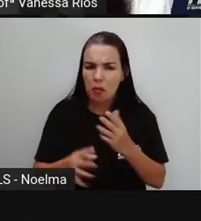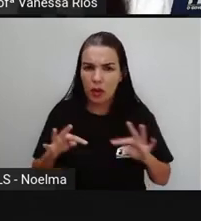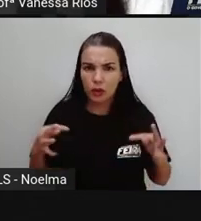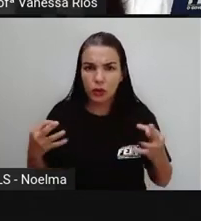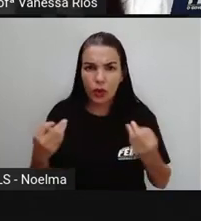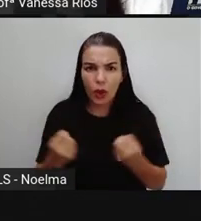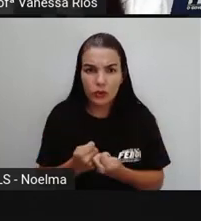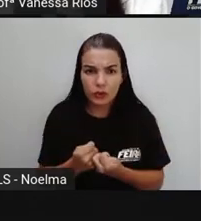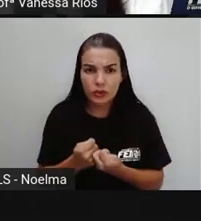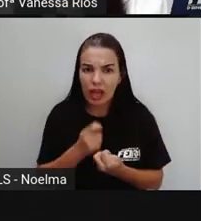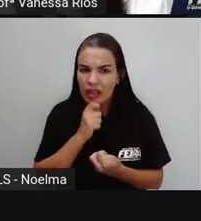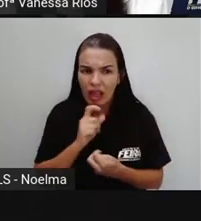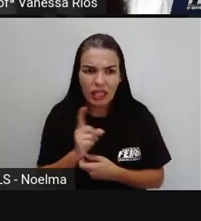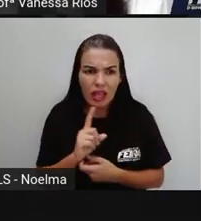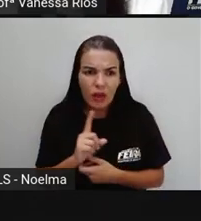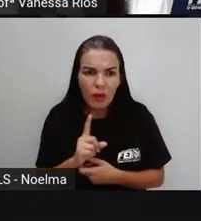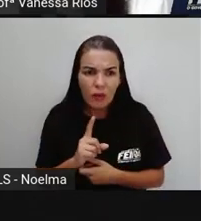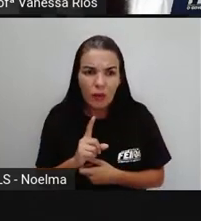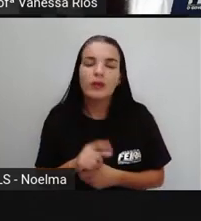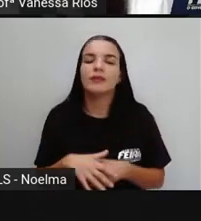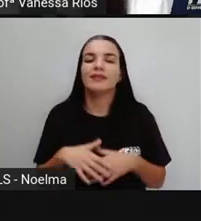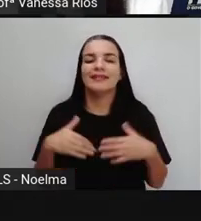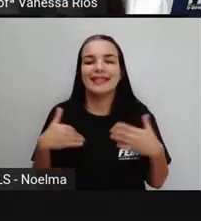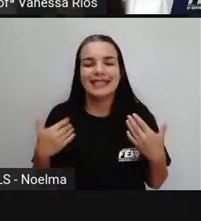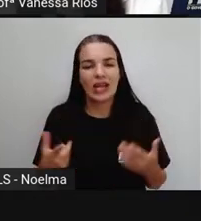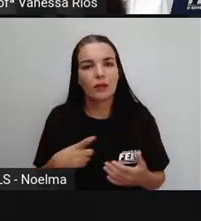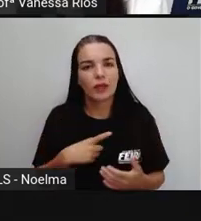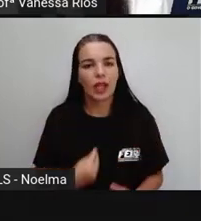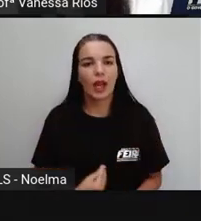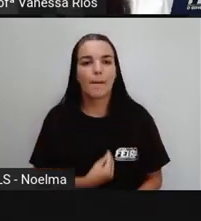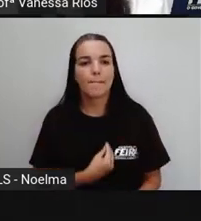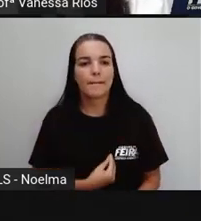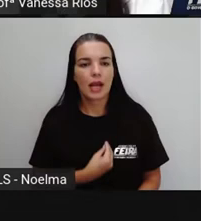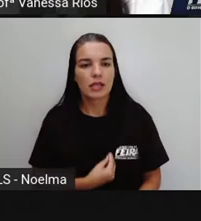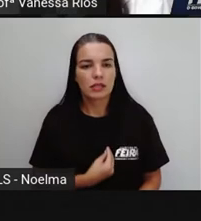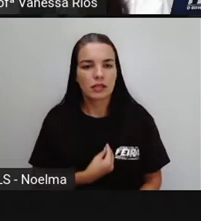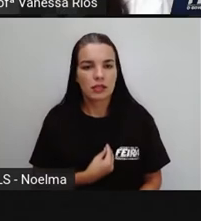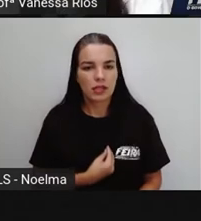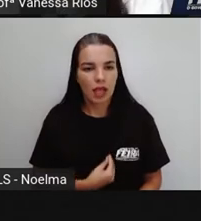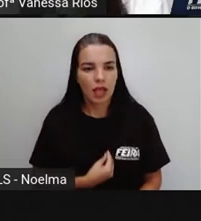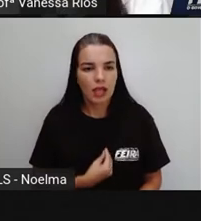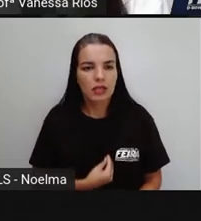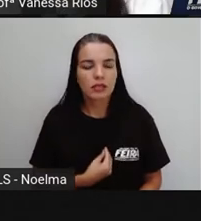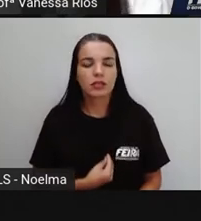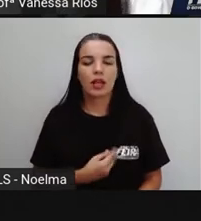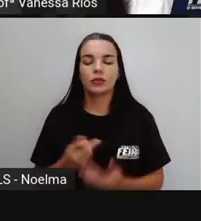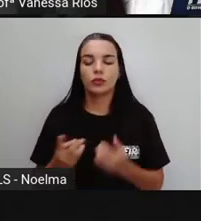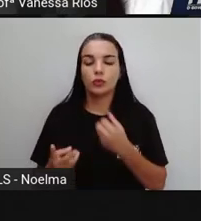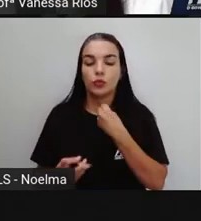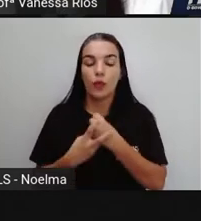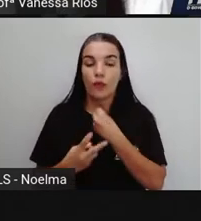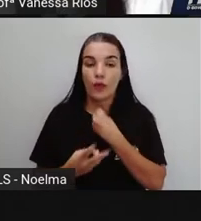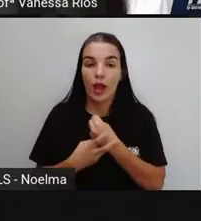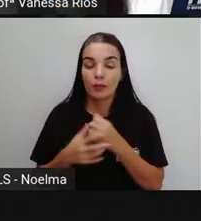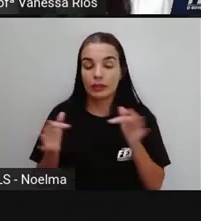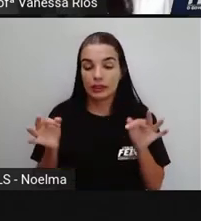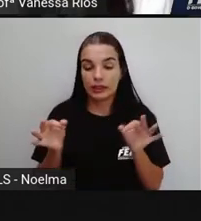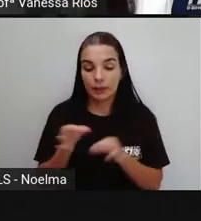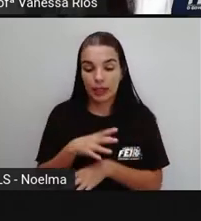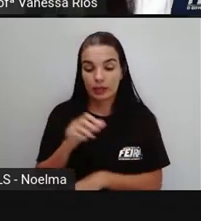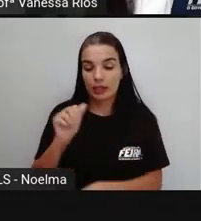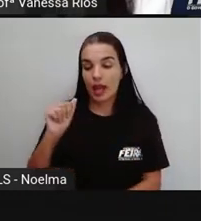Então, a gente já observa aí a presença, não é? De verbos terminados em an, né? Dentro de frases.